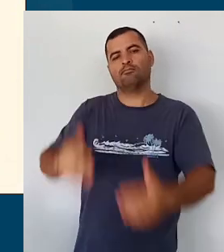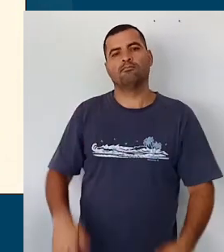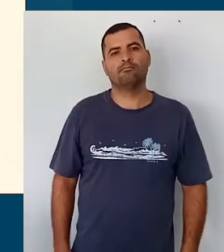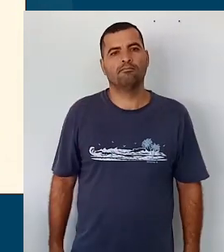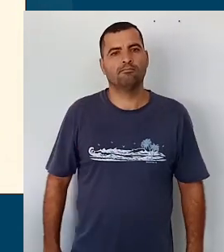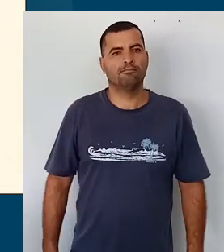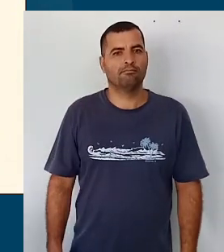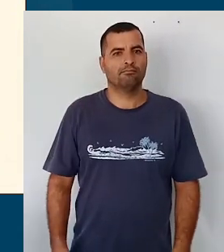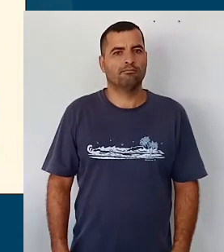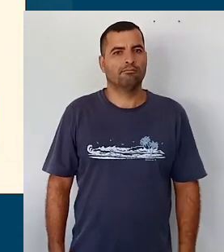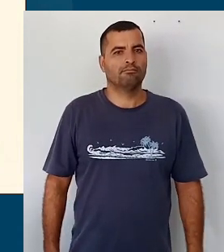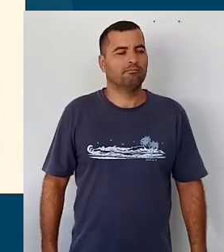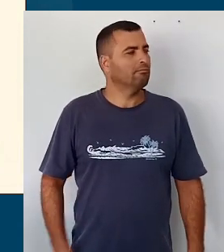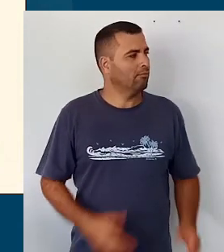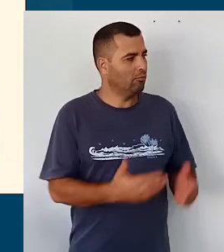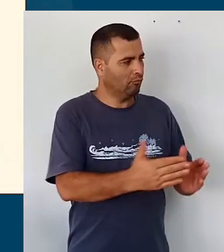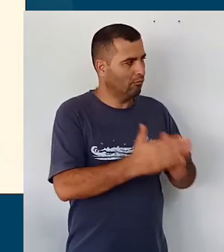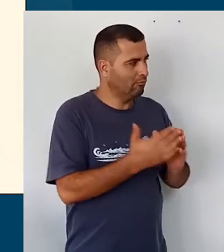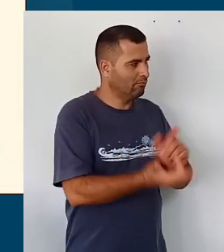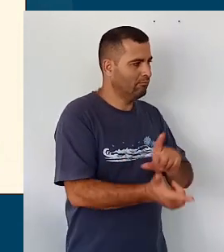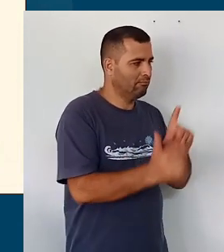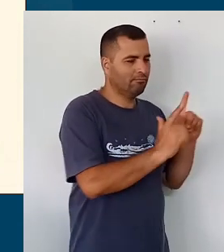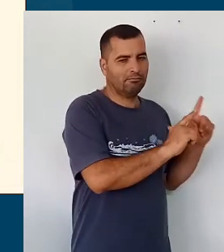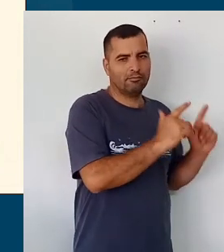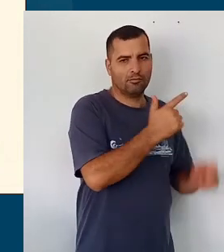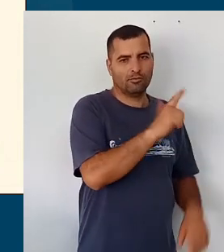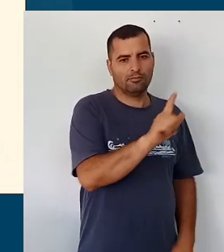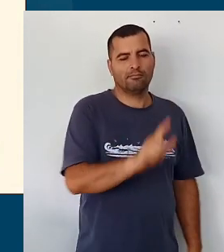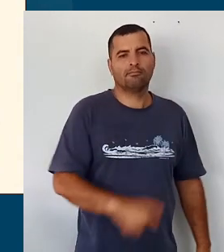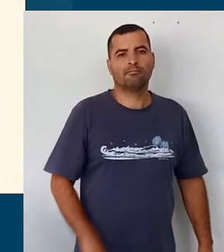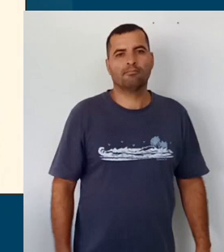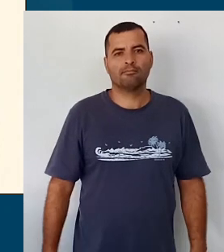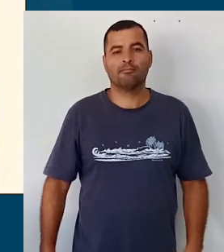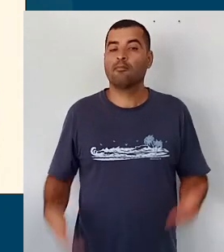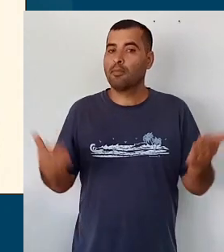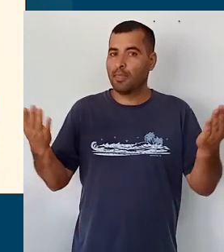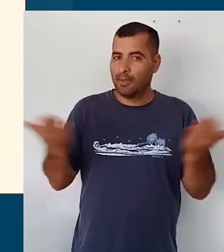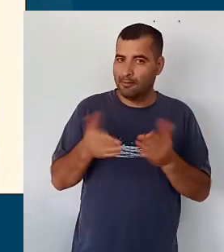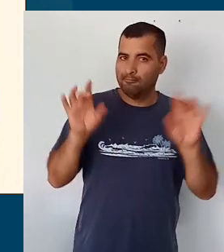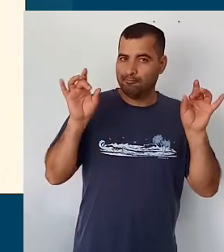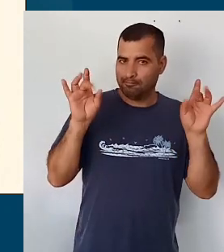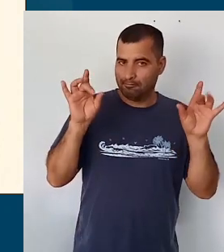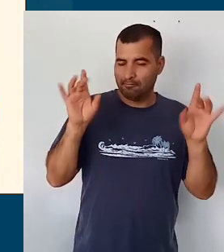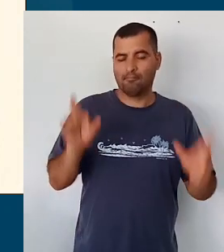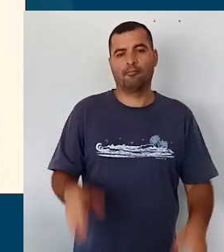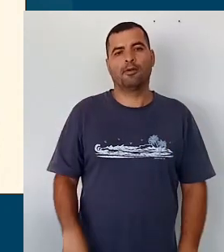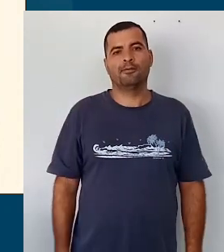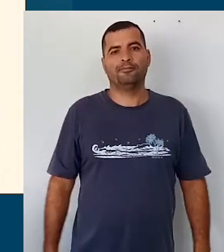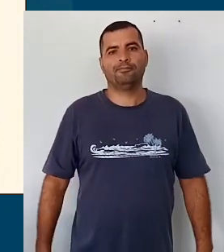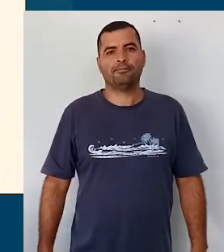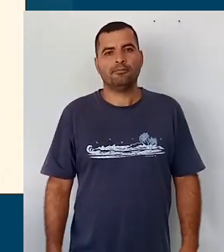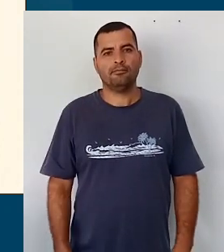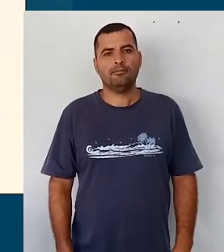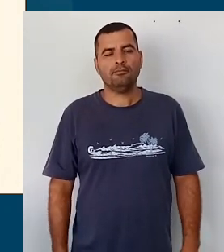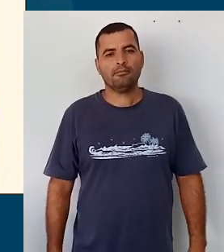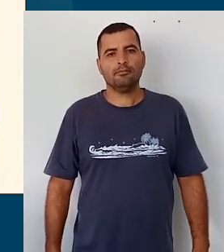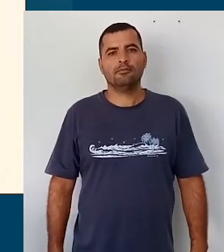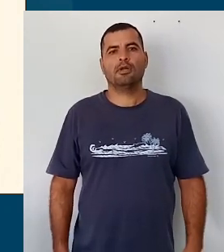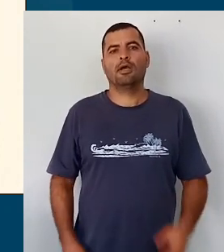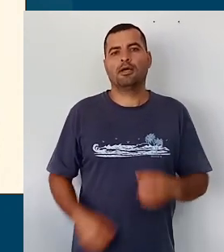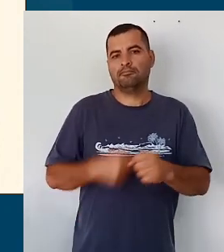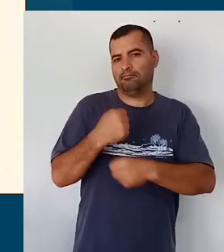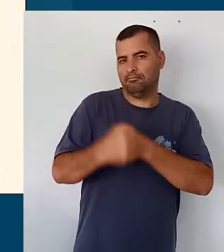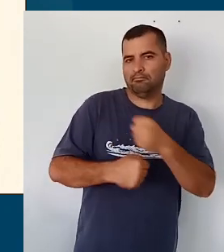Alan, por gentileza, bom, então agora a gente entra especificamente nos anos